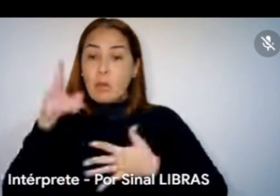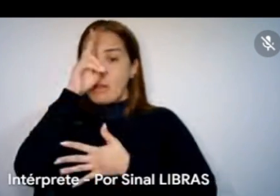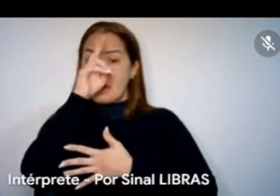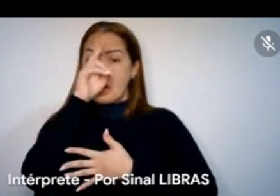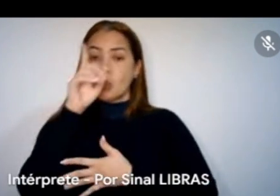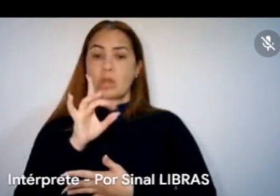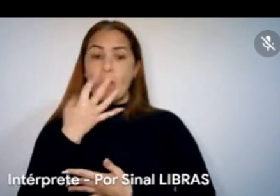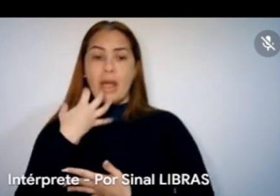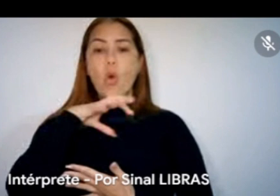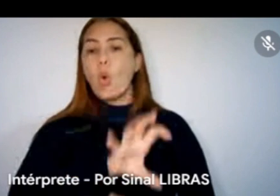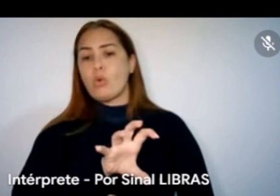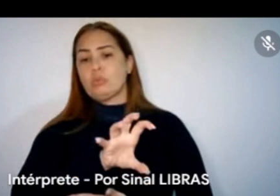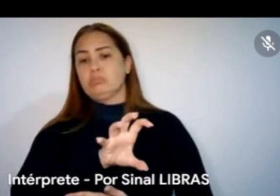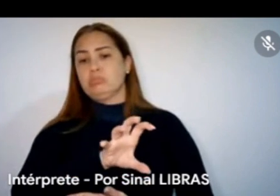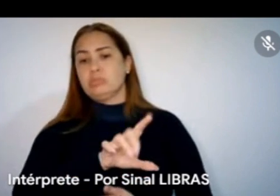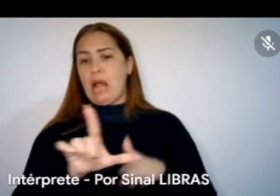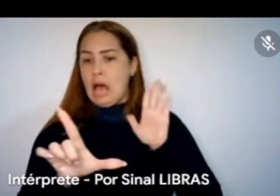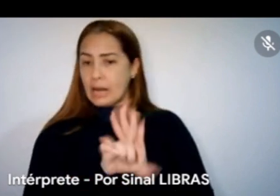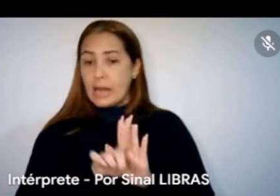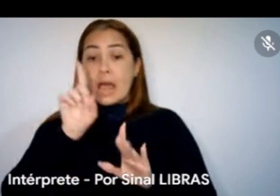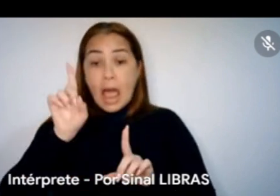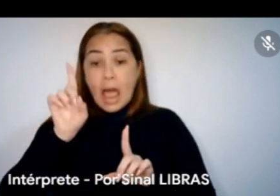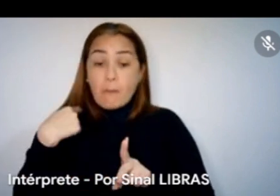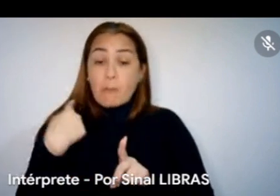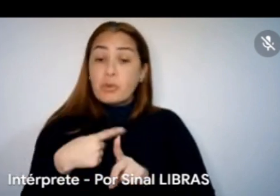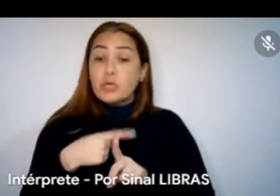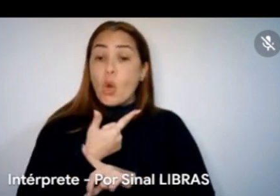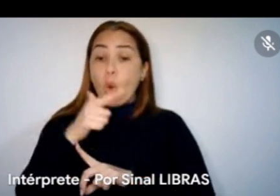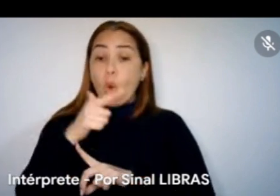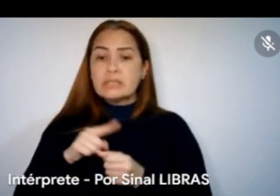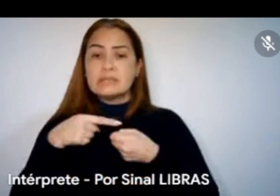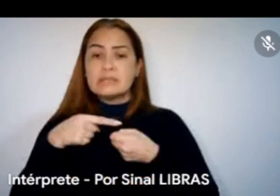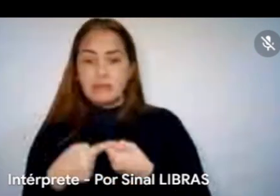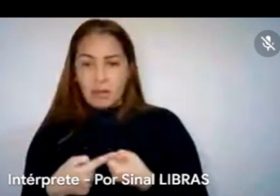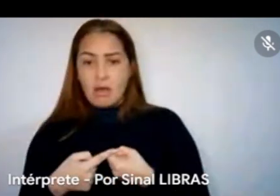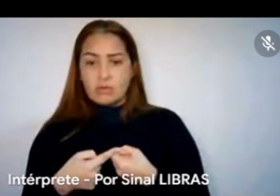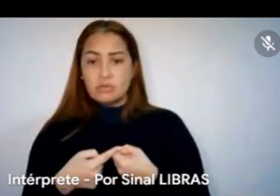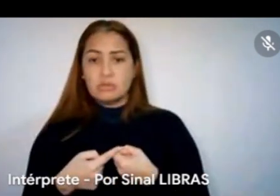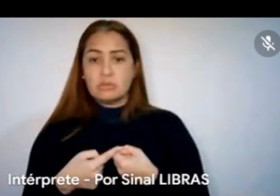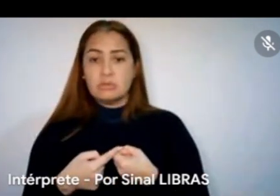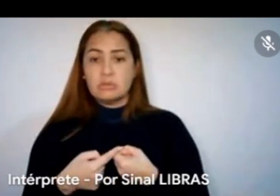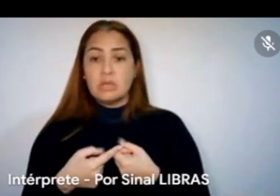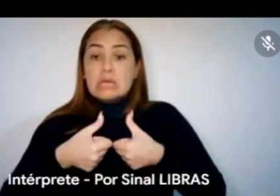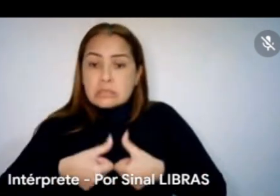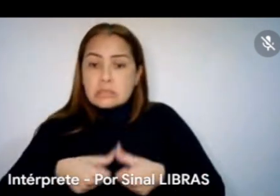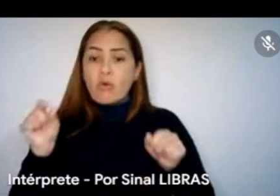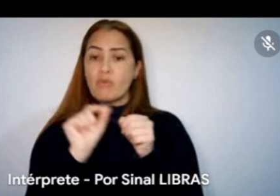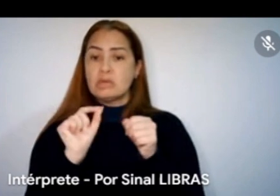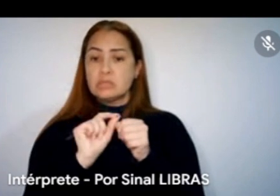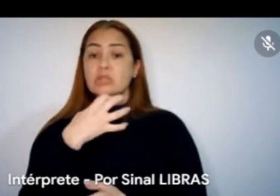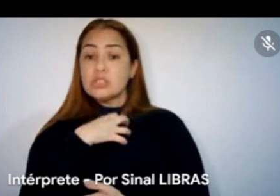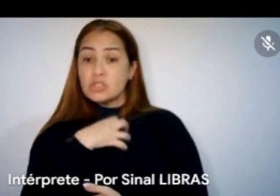outras cidades estão fazendo isso, é porque tem um respaldo legal. E eu sei já em